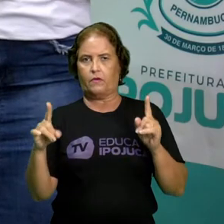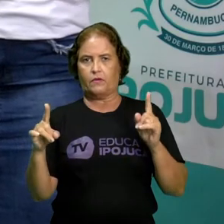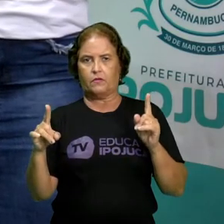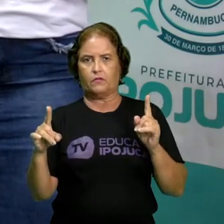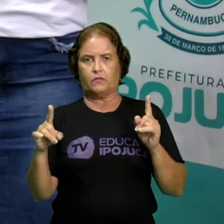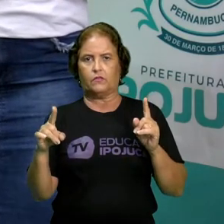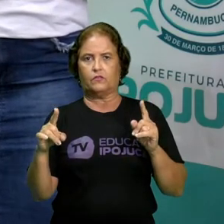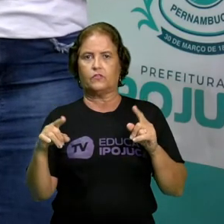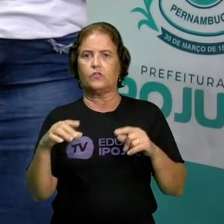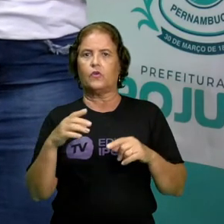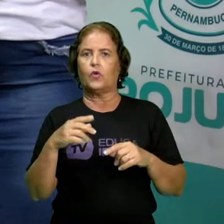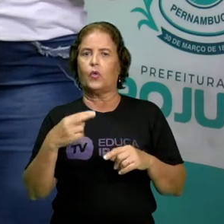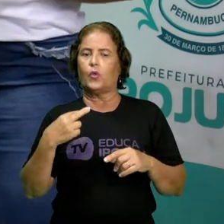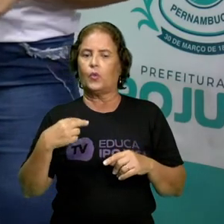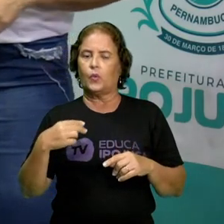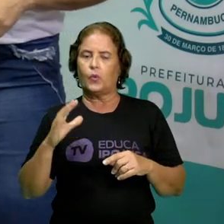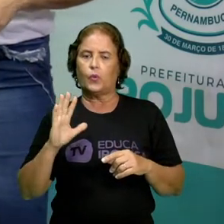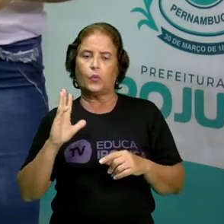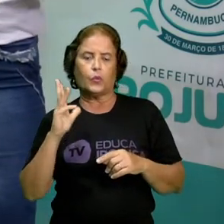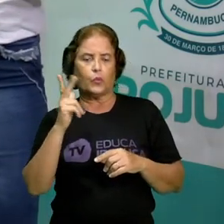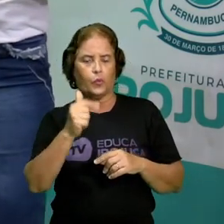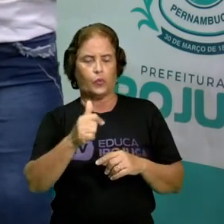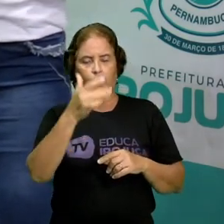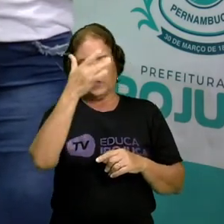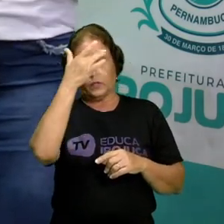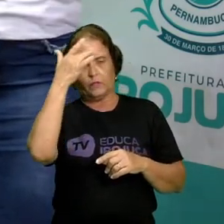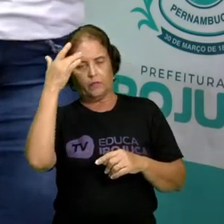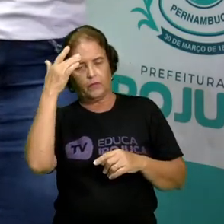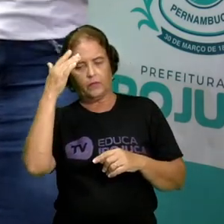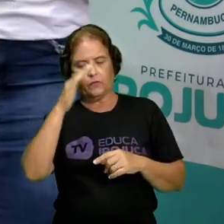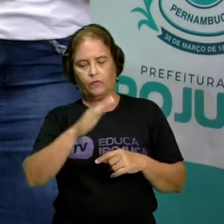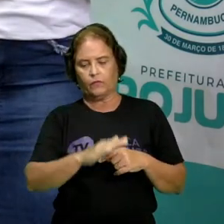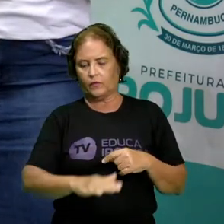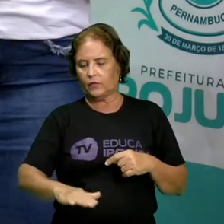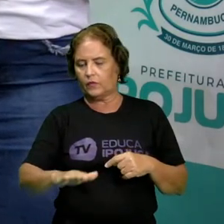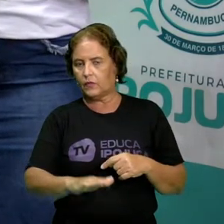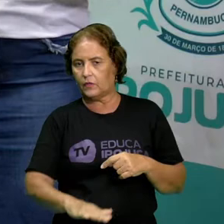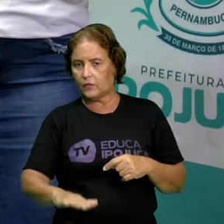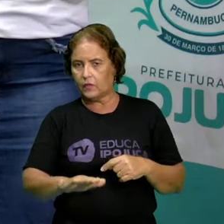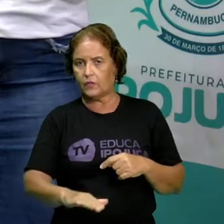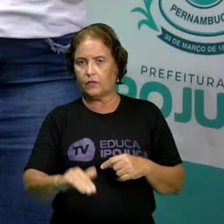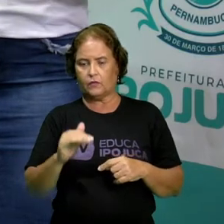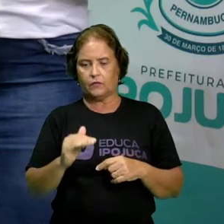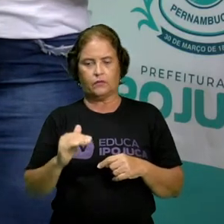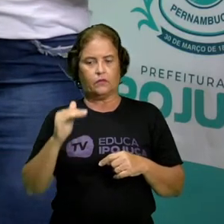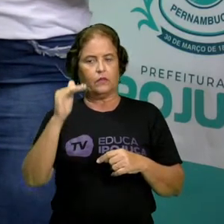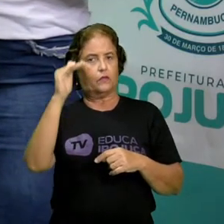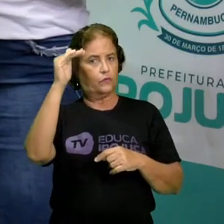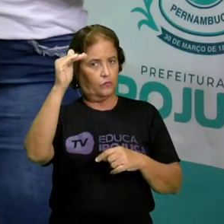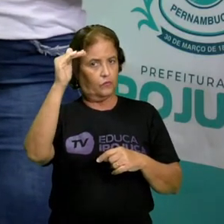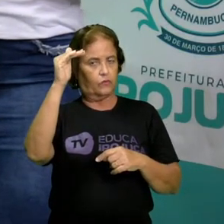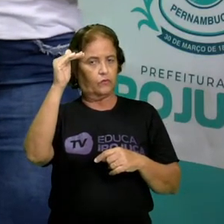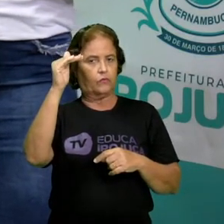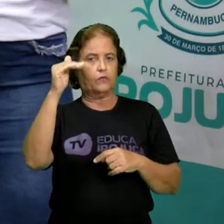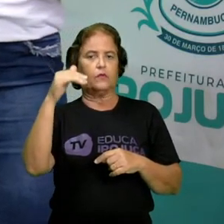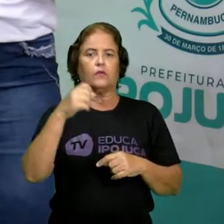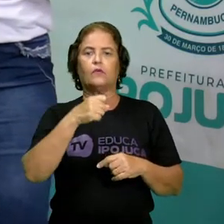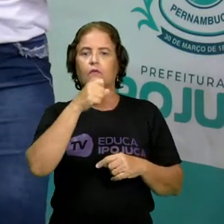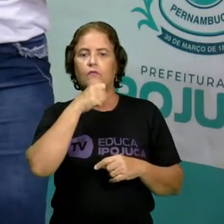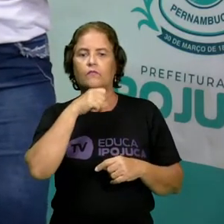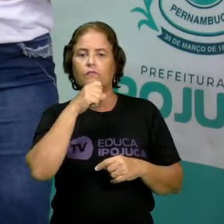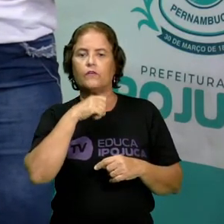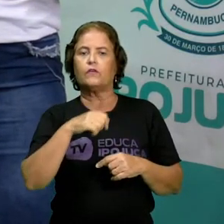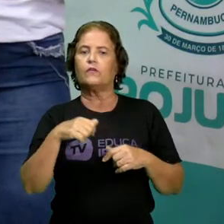crianças, que todas as pessoas, sejam elas crianças, sejam elas adultos, sejam elas idosos,